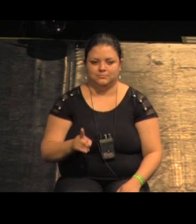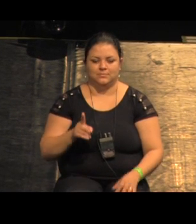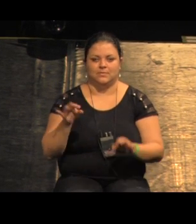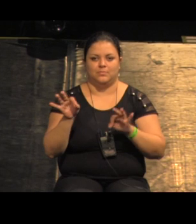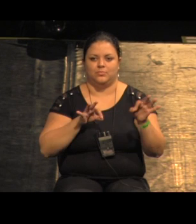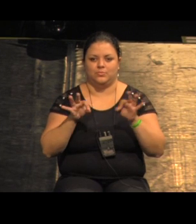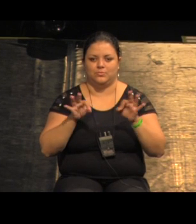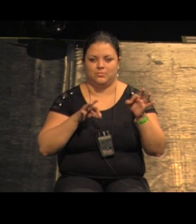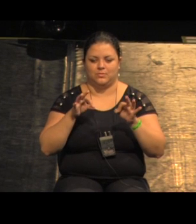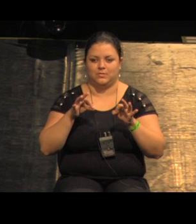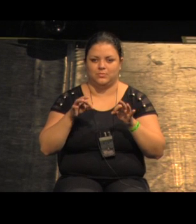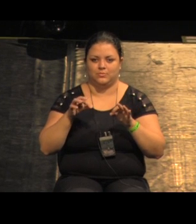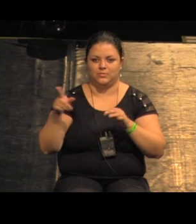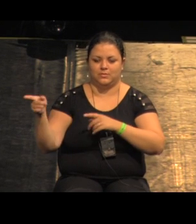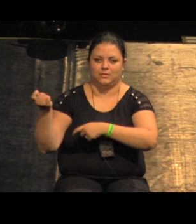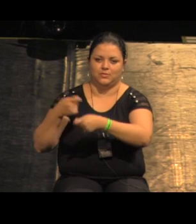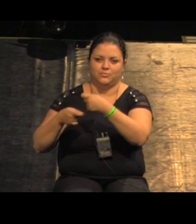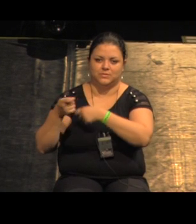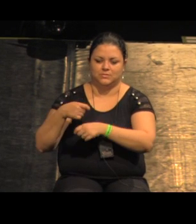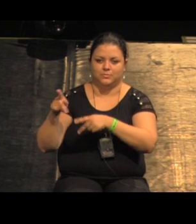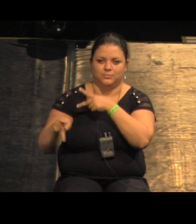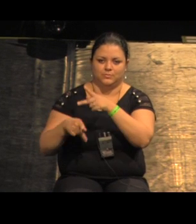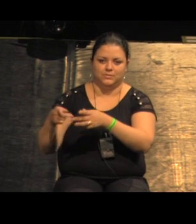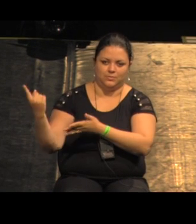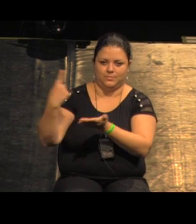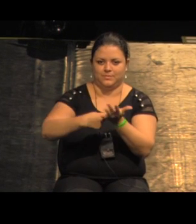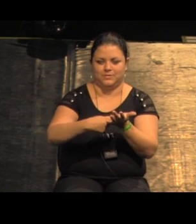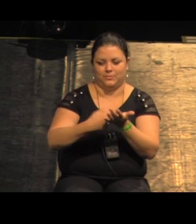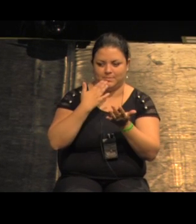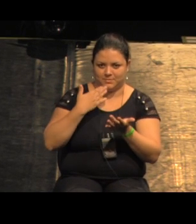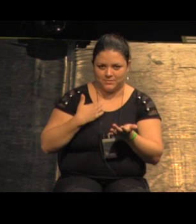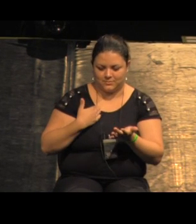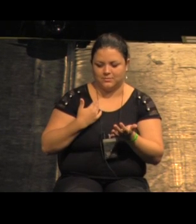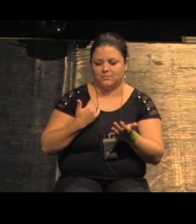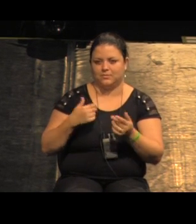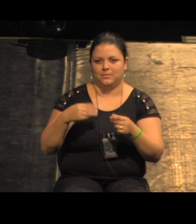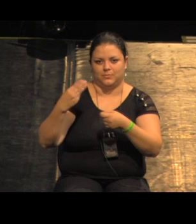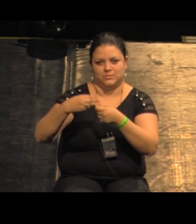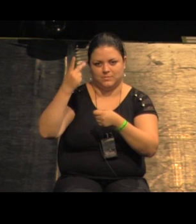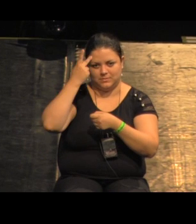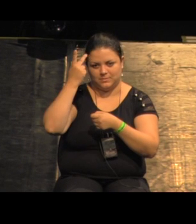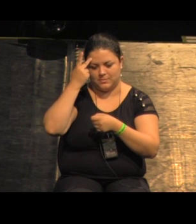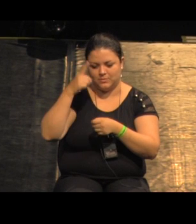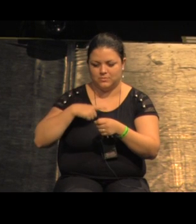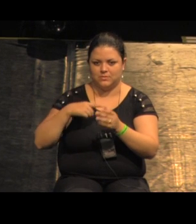encomendado pela administração pública o município de São Paulo tinha um programa de